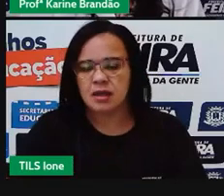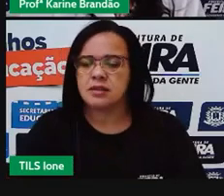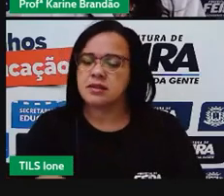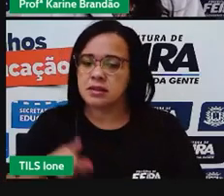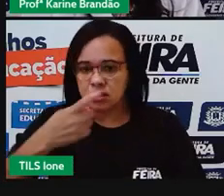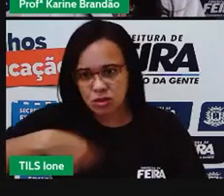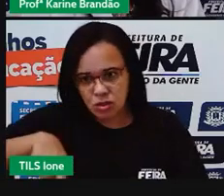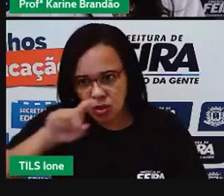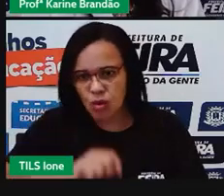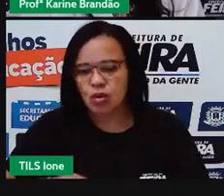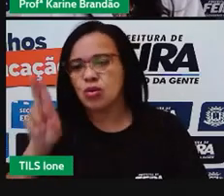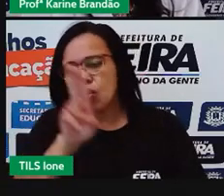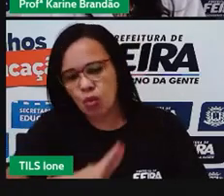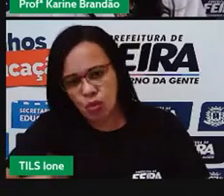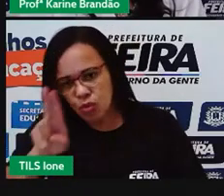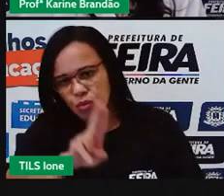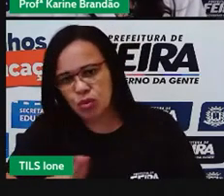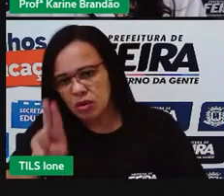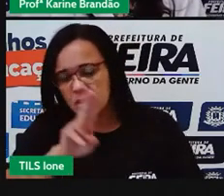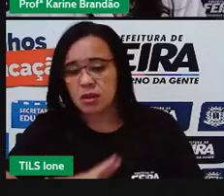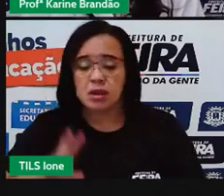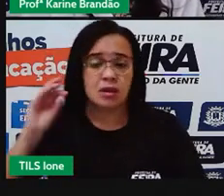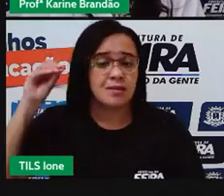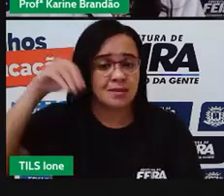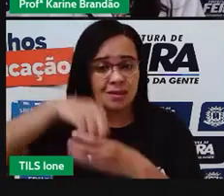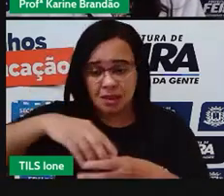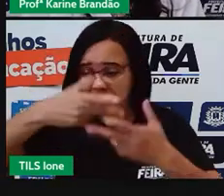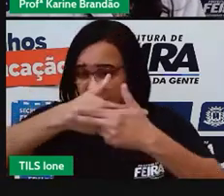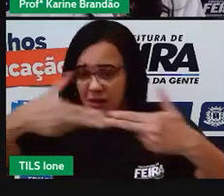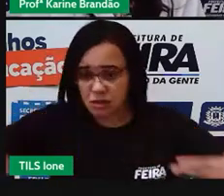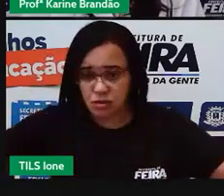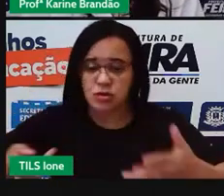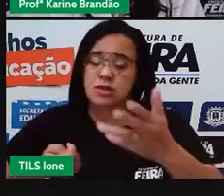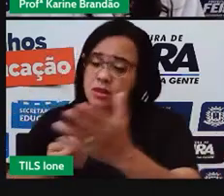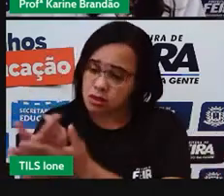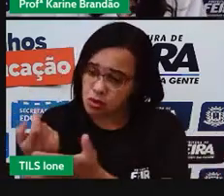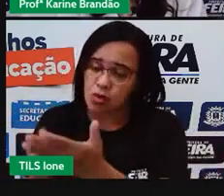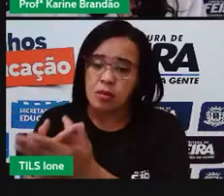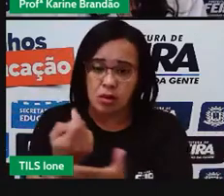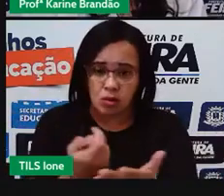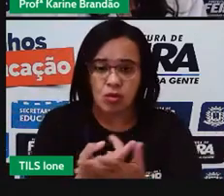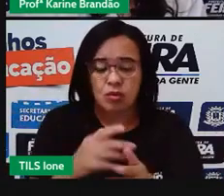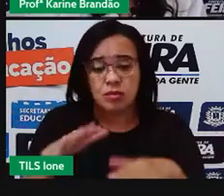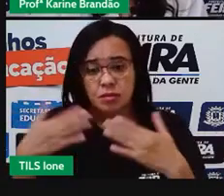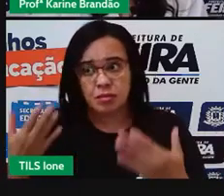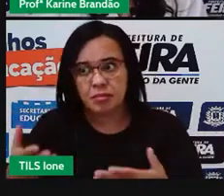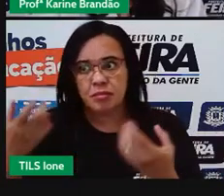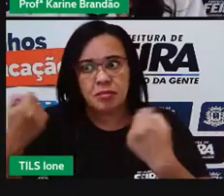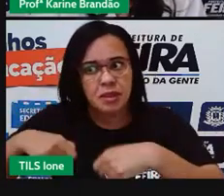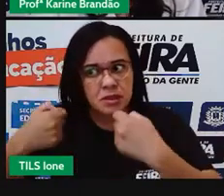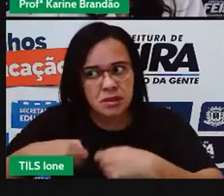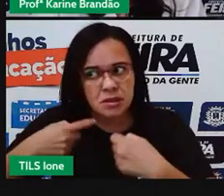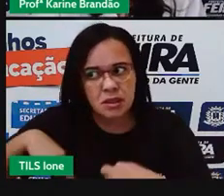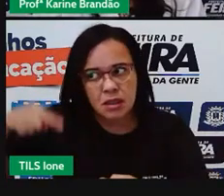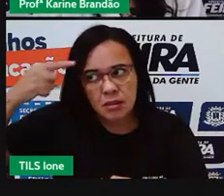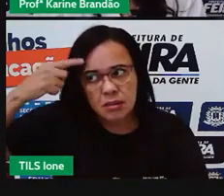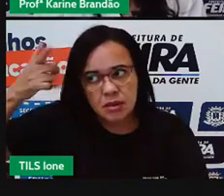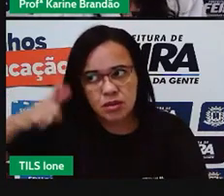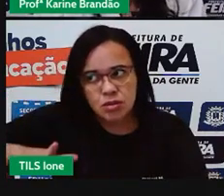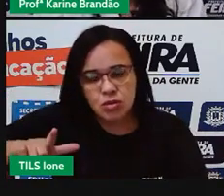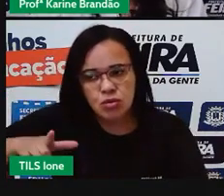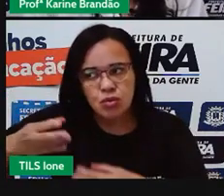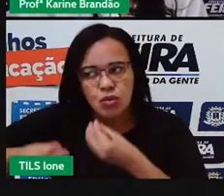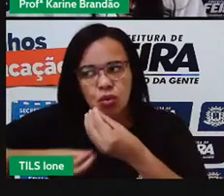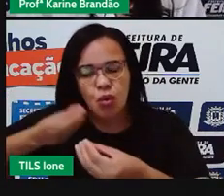água, comprando essa água. E a gente, então, precisa repensar o nosso consumo, repensar os nossos